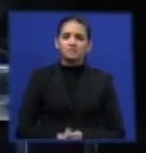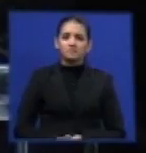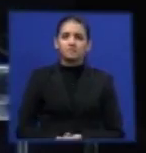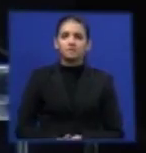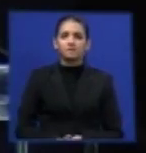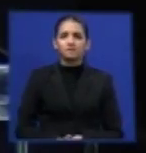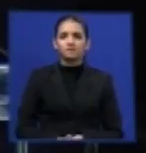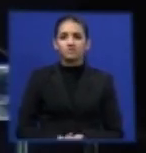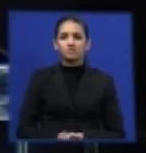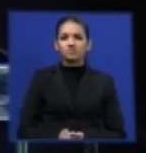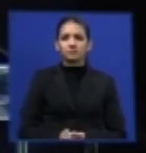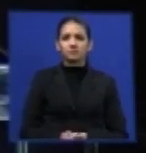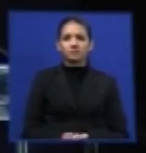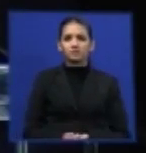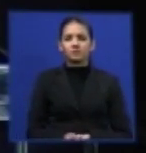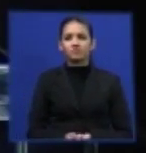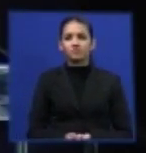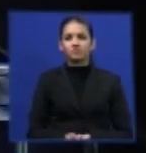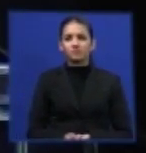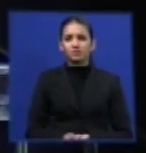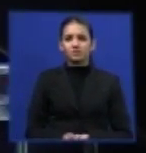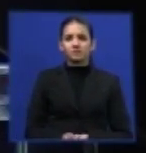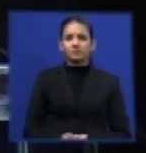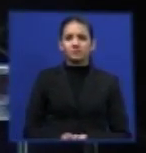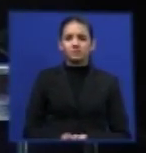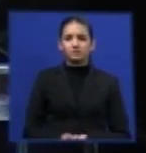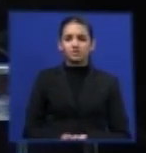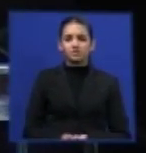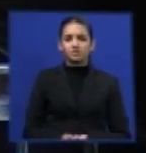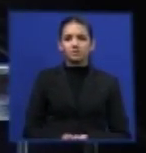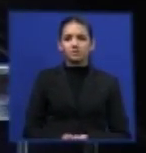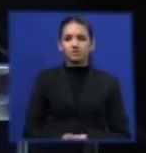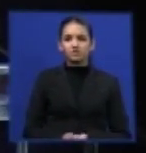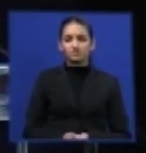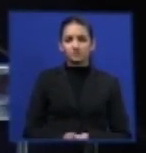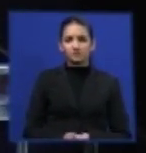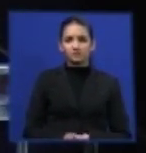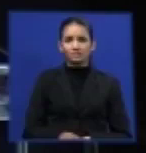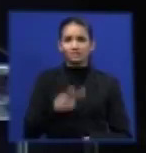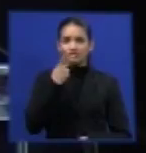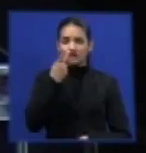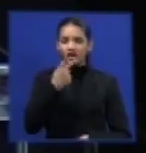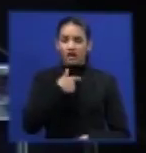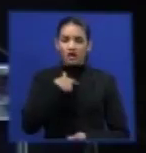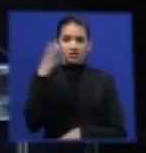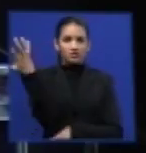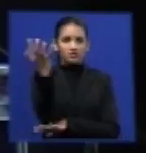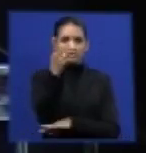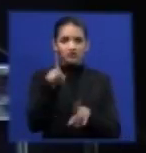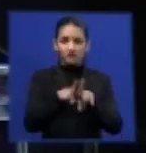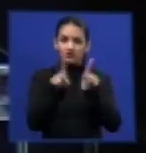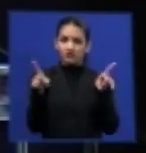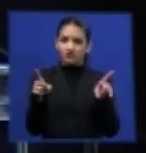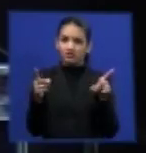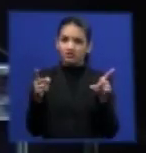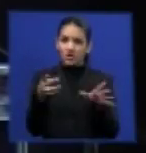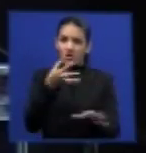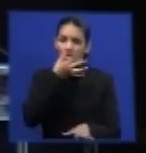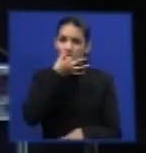deixar evidenciado o seguinte, agora falo, não como ambientalista, mas falo como